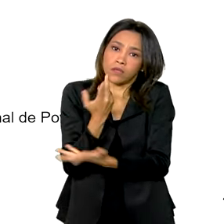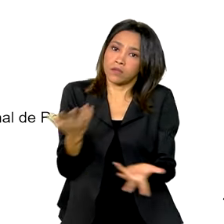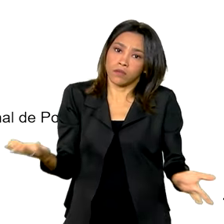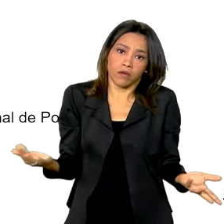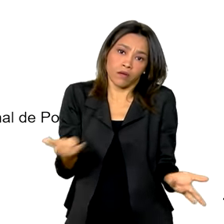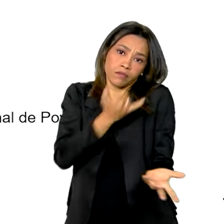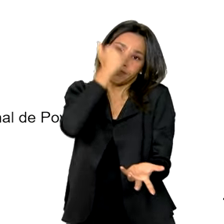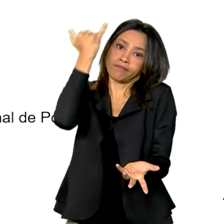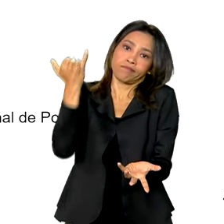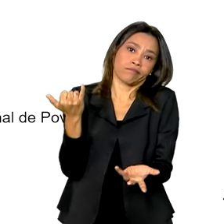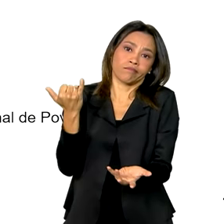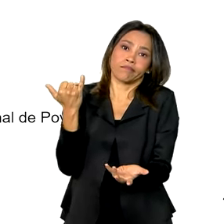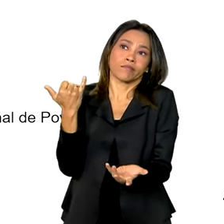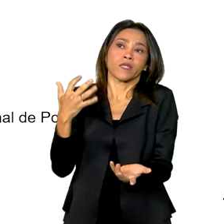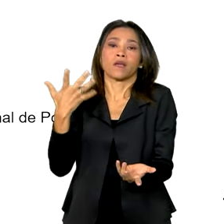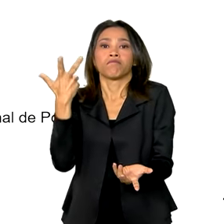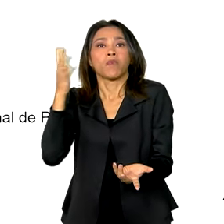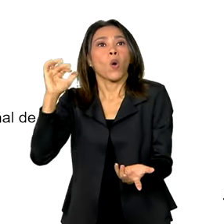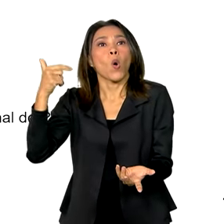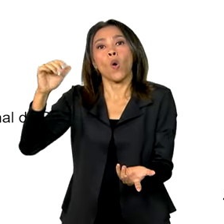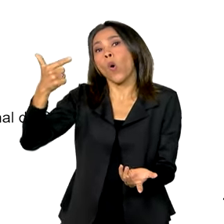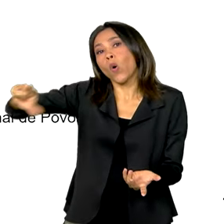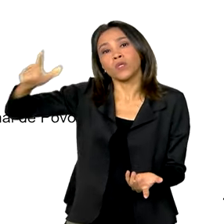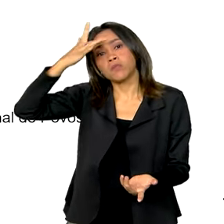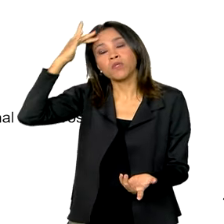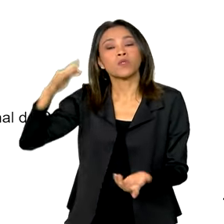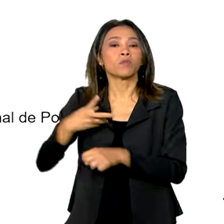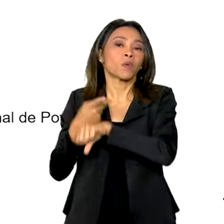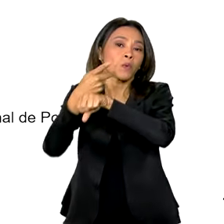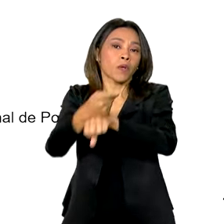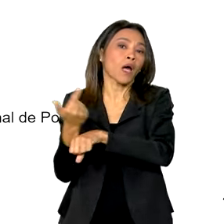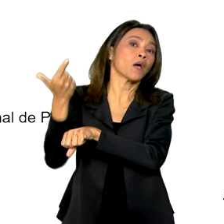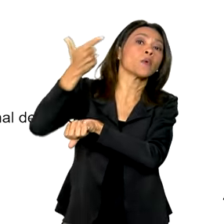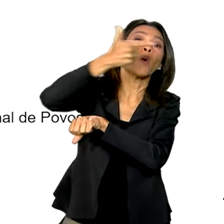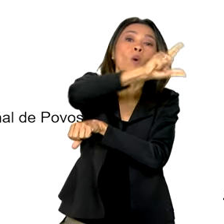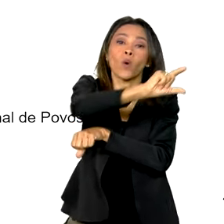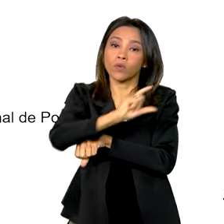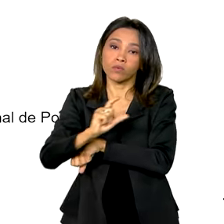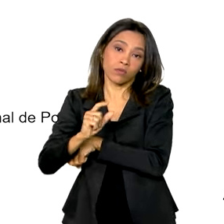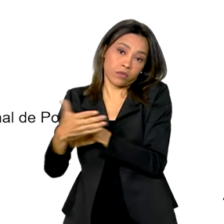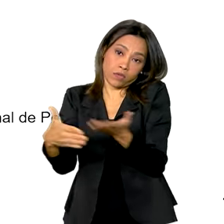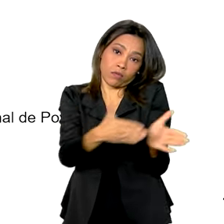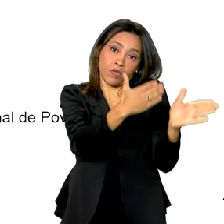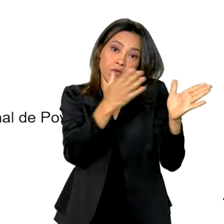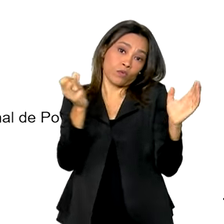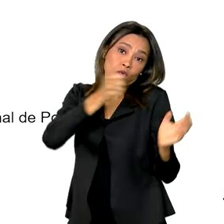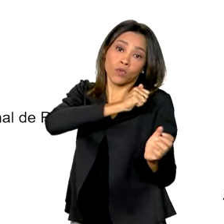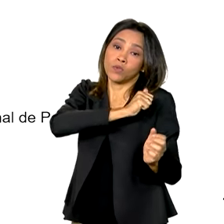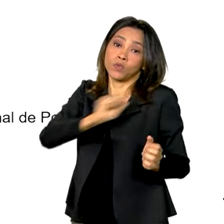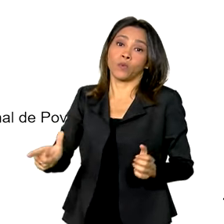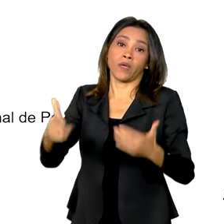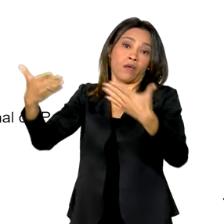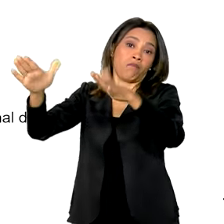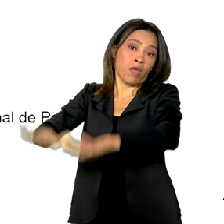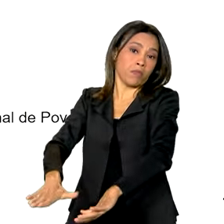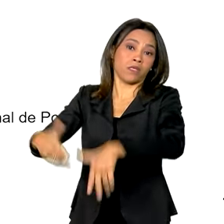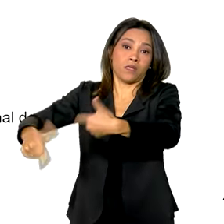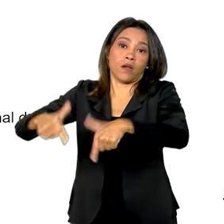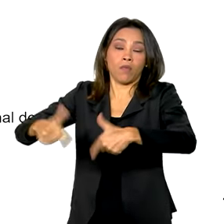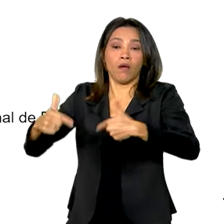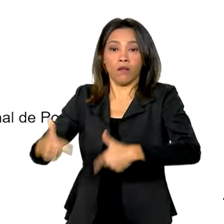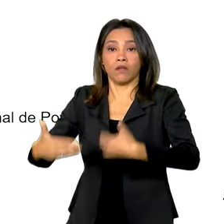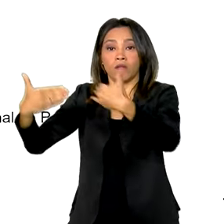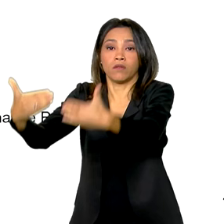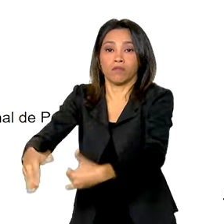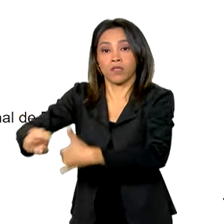preferiram buscar outros caminhos e outras maneiras de caminhar do que ficar sendo pressionado e assediado. Mas,